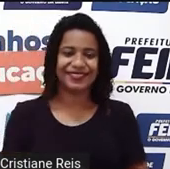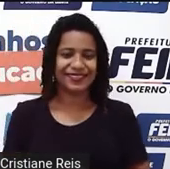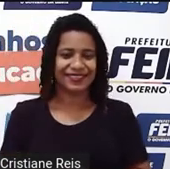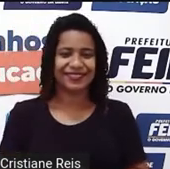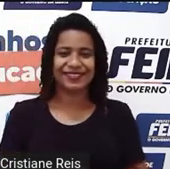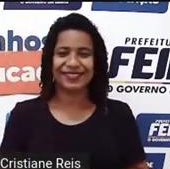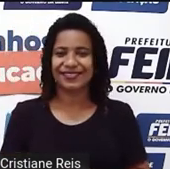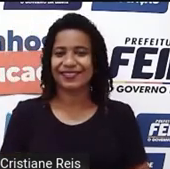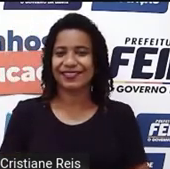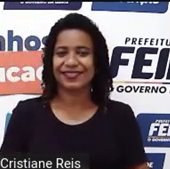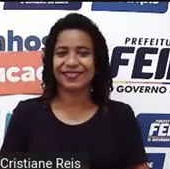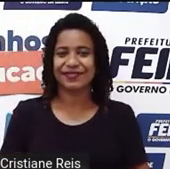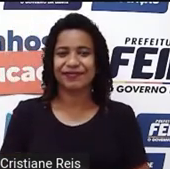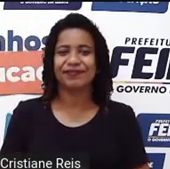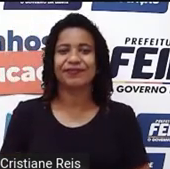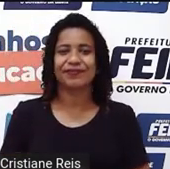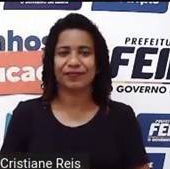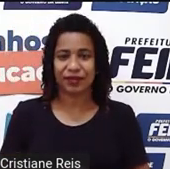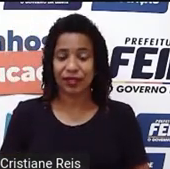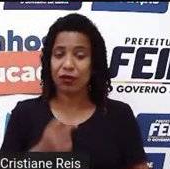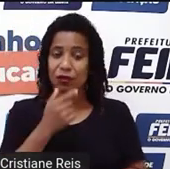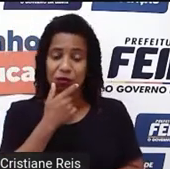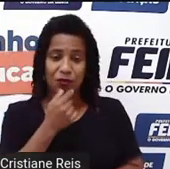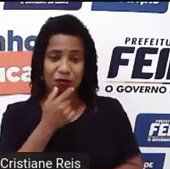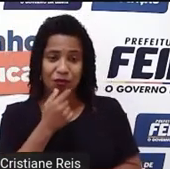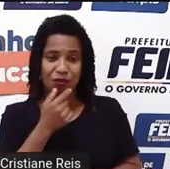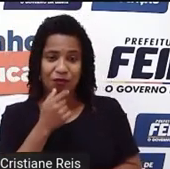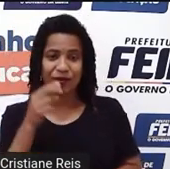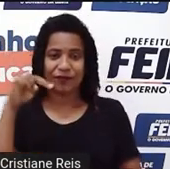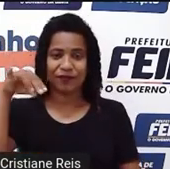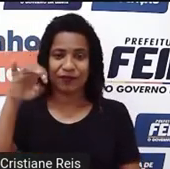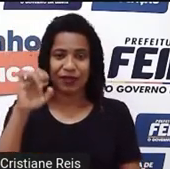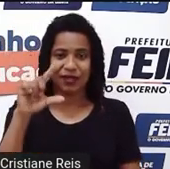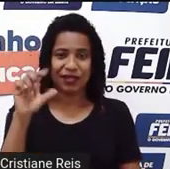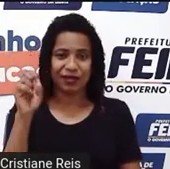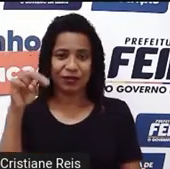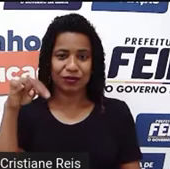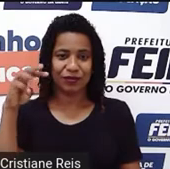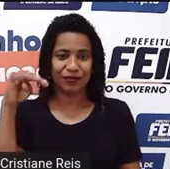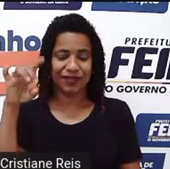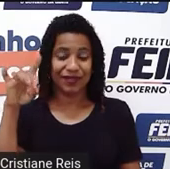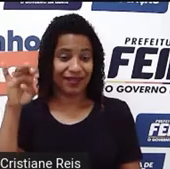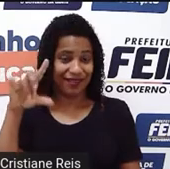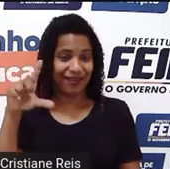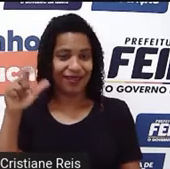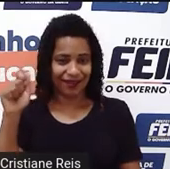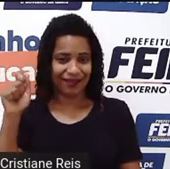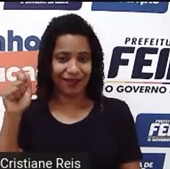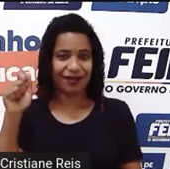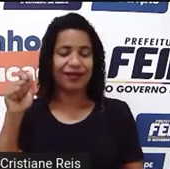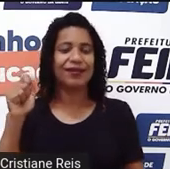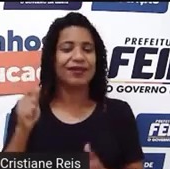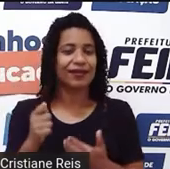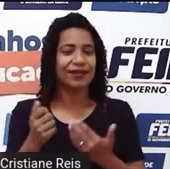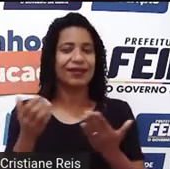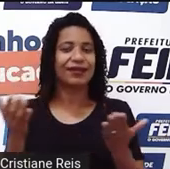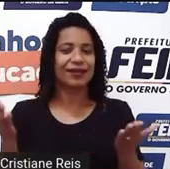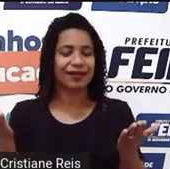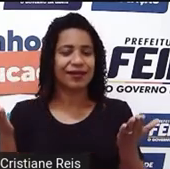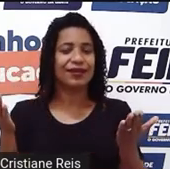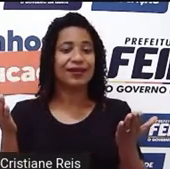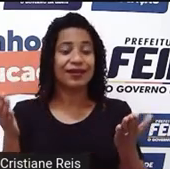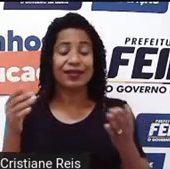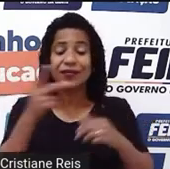Número Nelson Mandela Was the President of Which Country? Então, Nelson Mandela